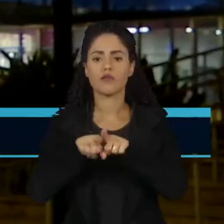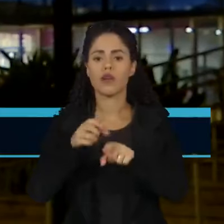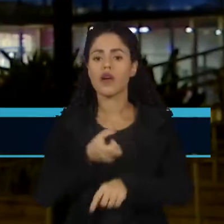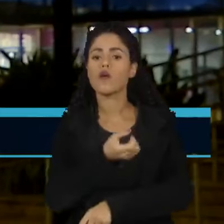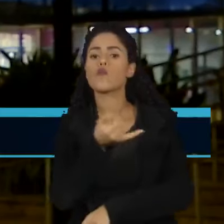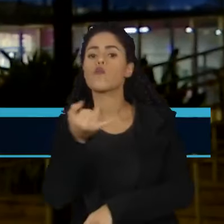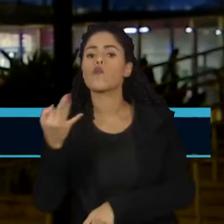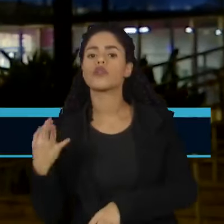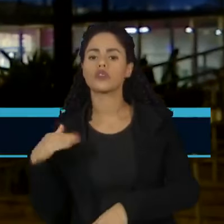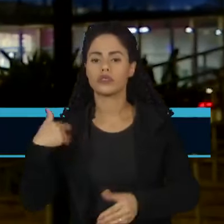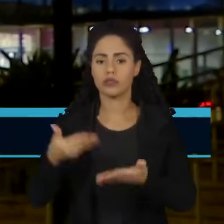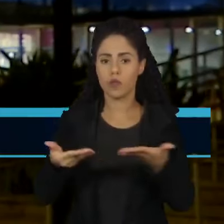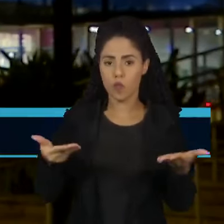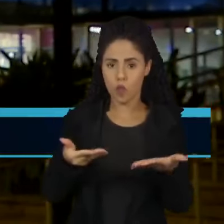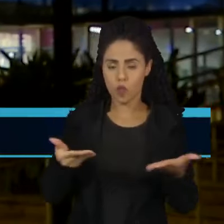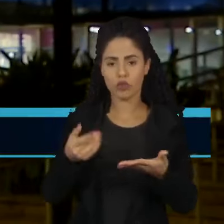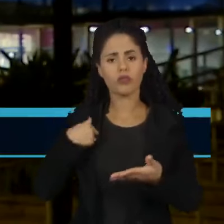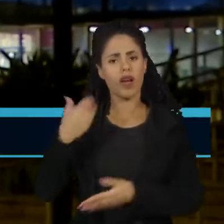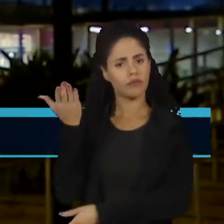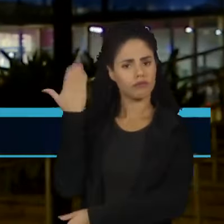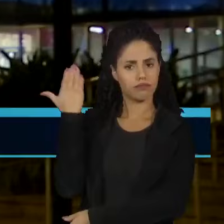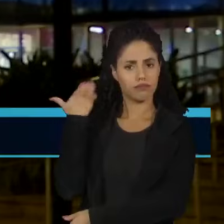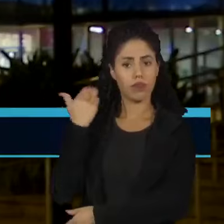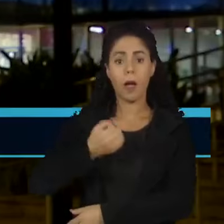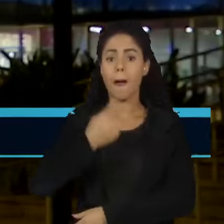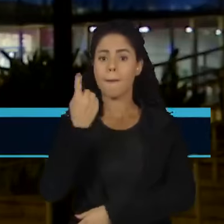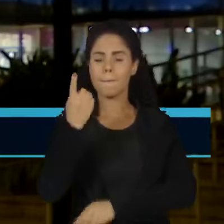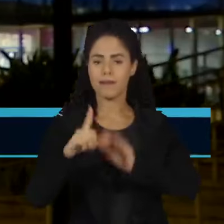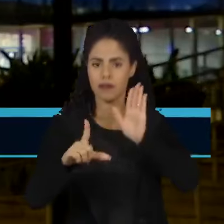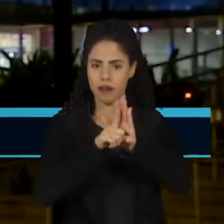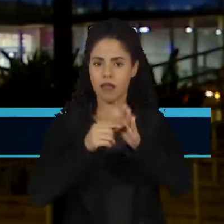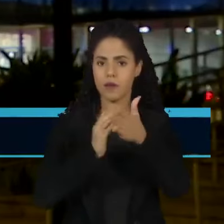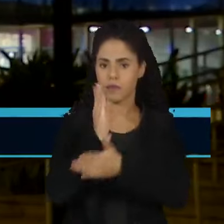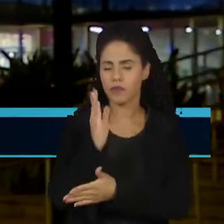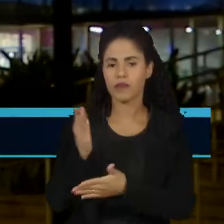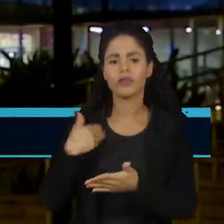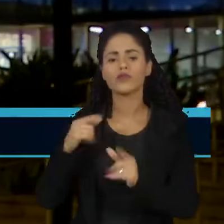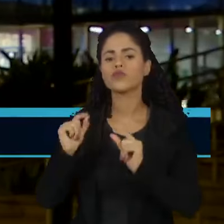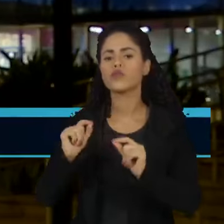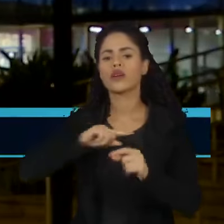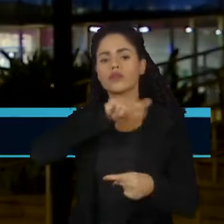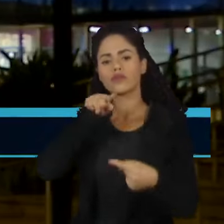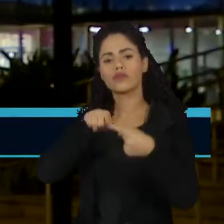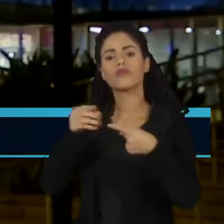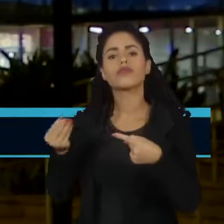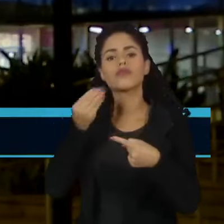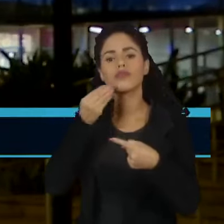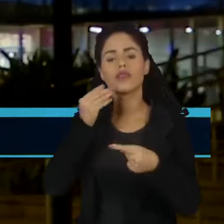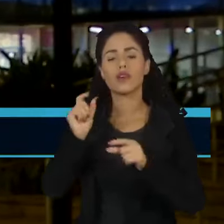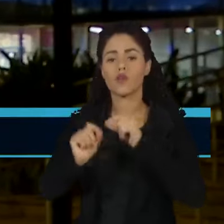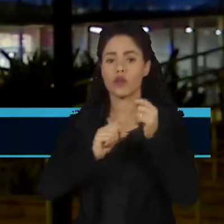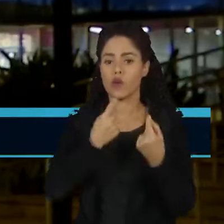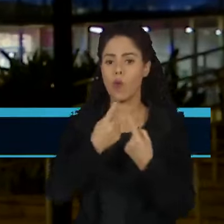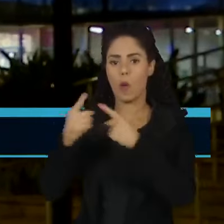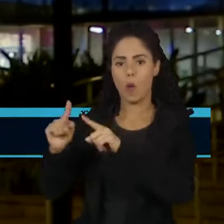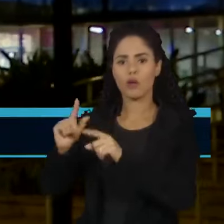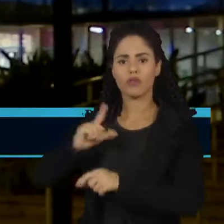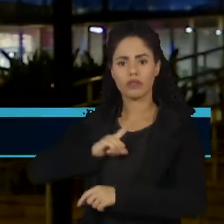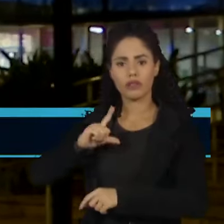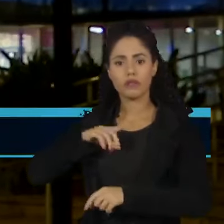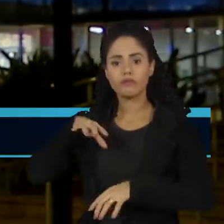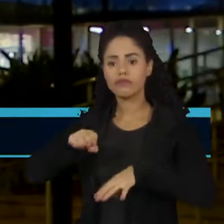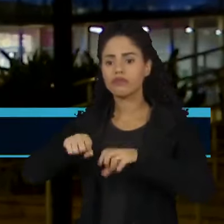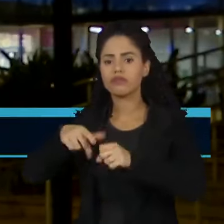numeração que vale até hoje. Na época, a primeira lei ordinária aprovada teve como alvo o combate a uma praga que